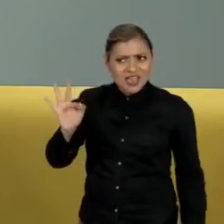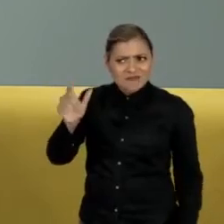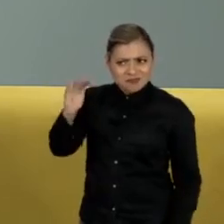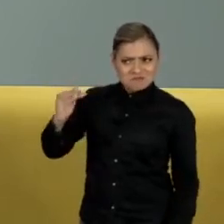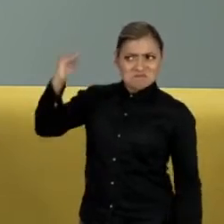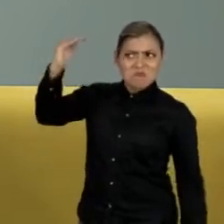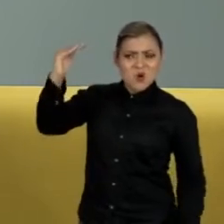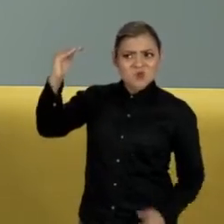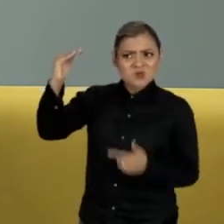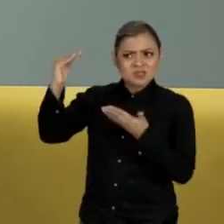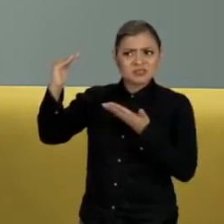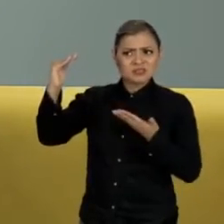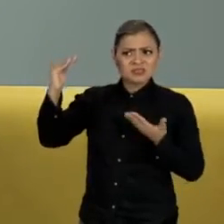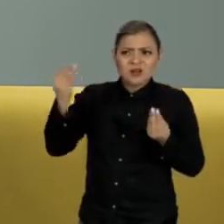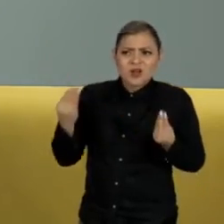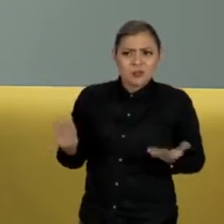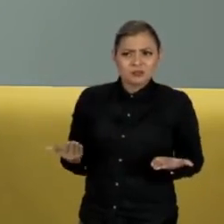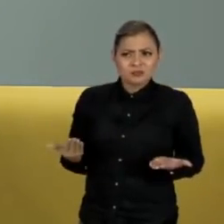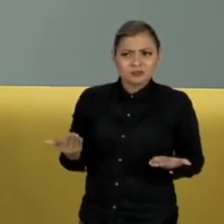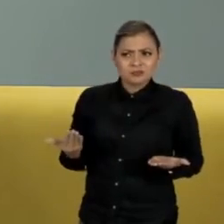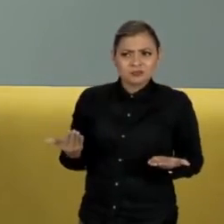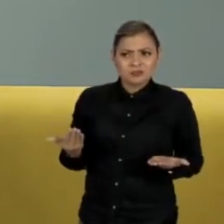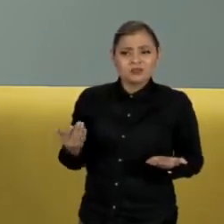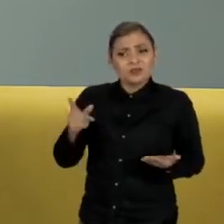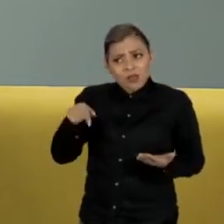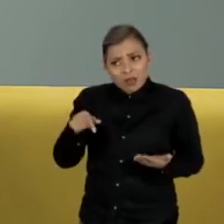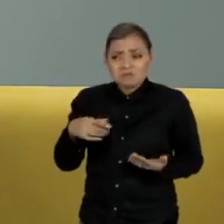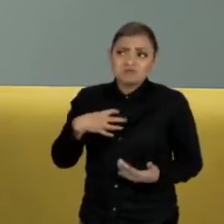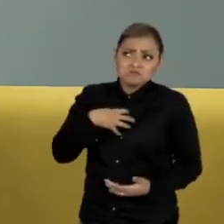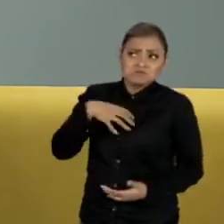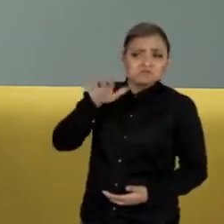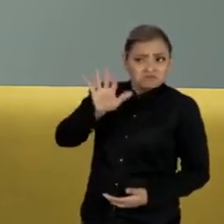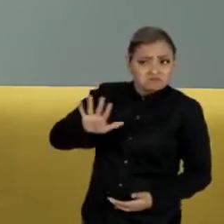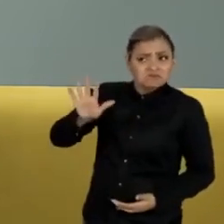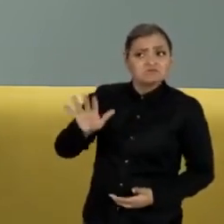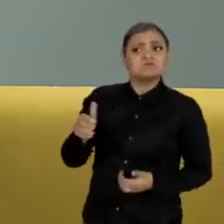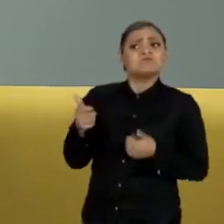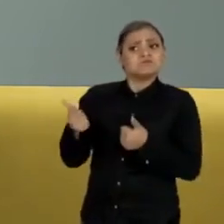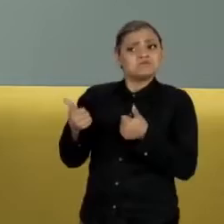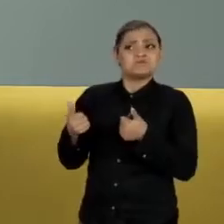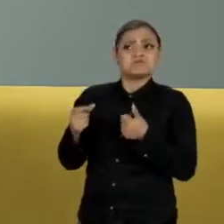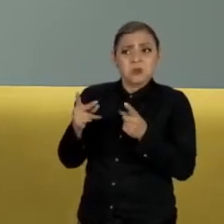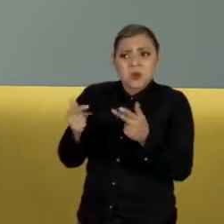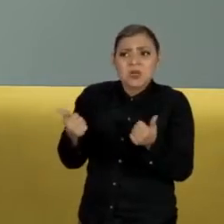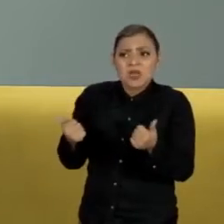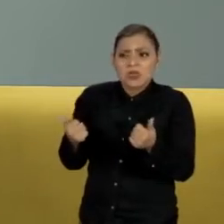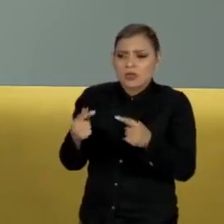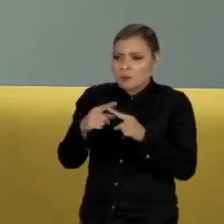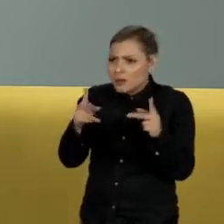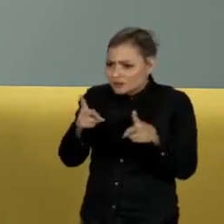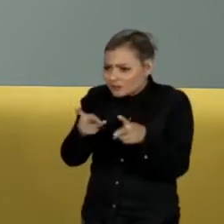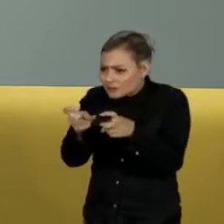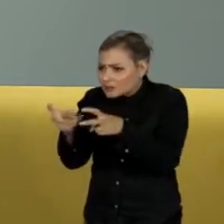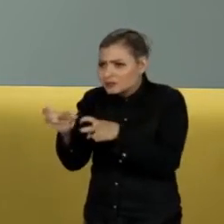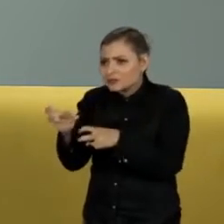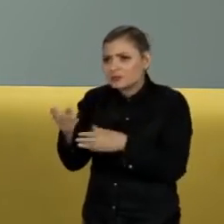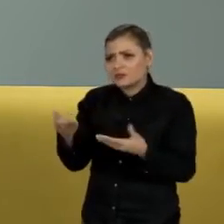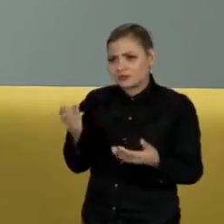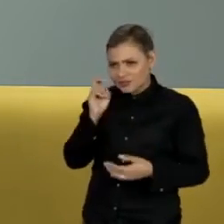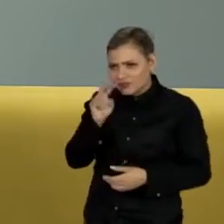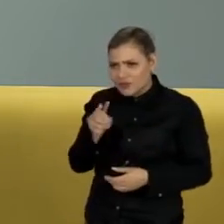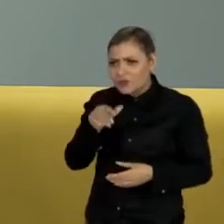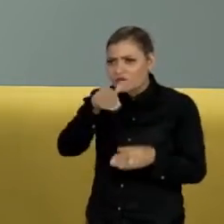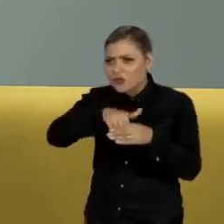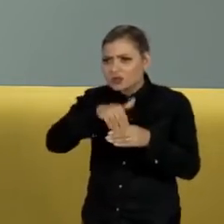interpretou. Essa interpretação é razoável? É mais do que razoável. Basta ver a apertada